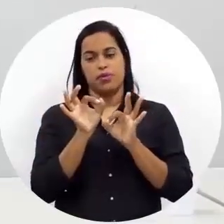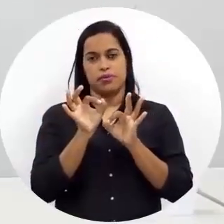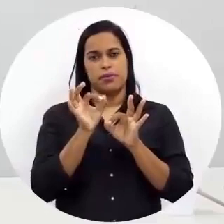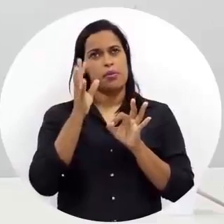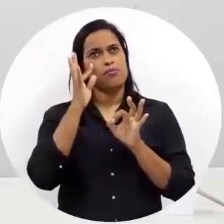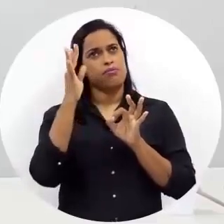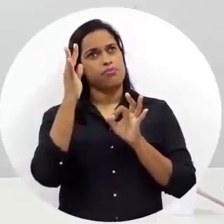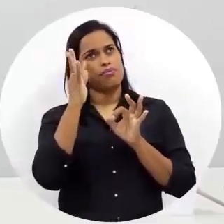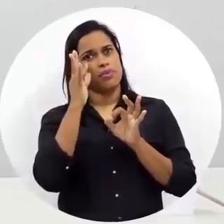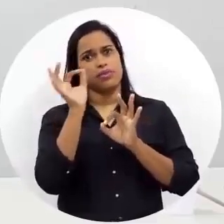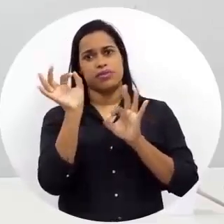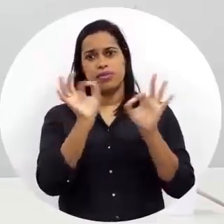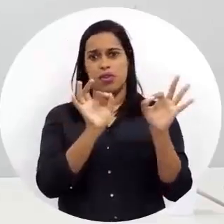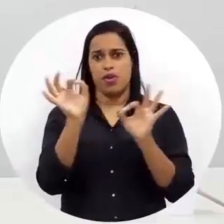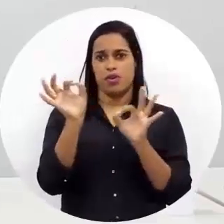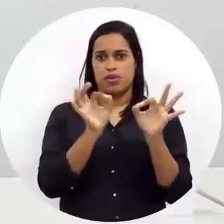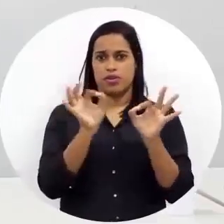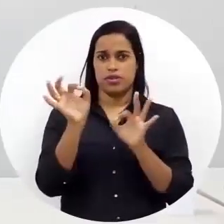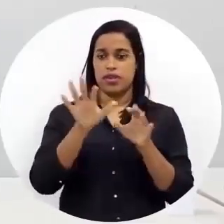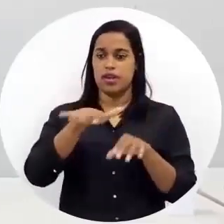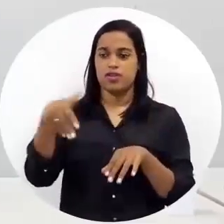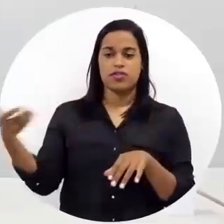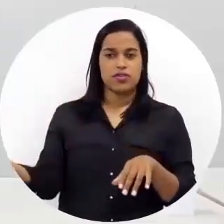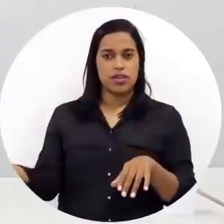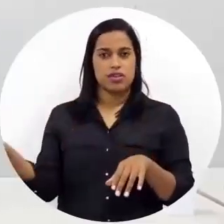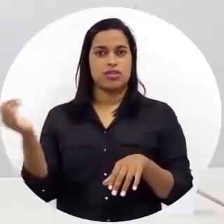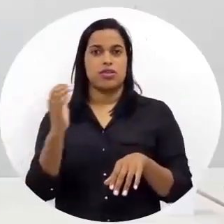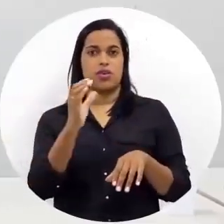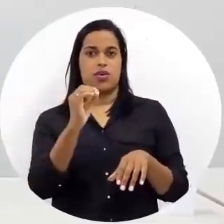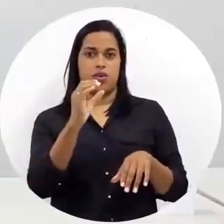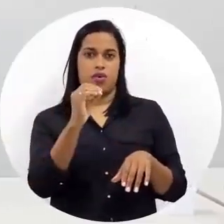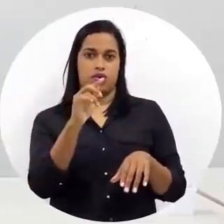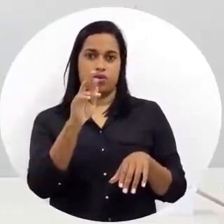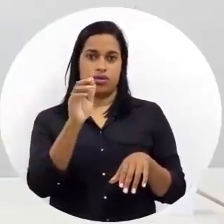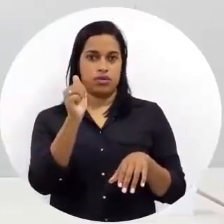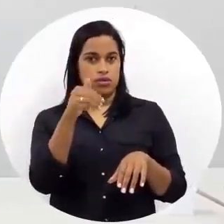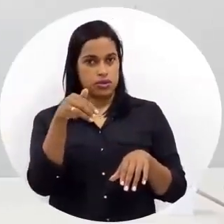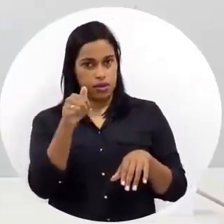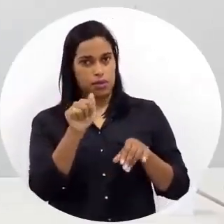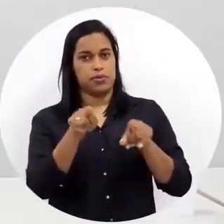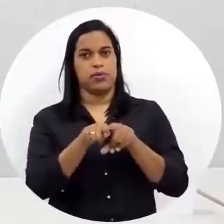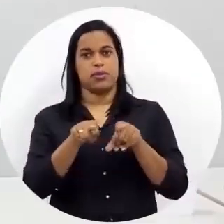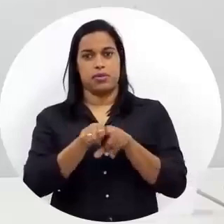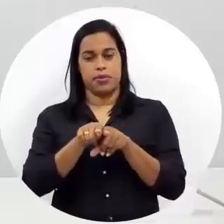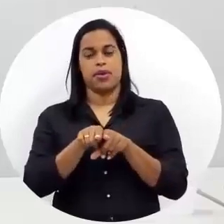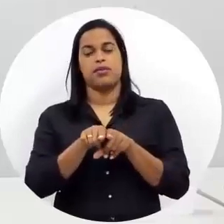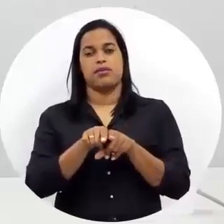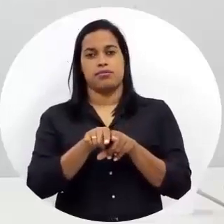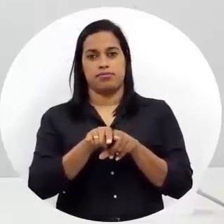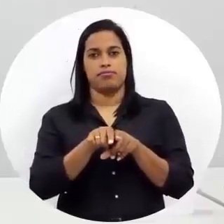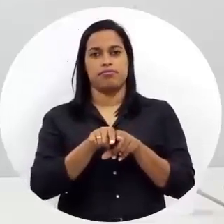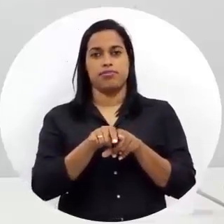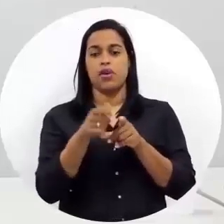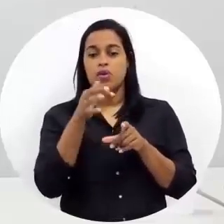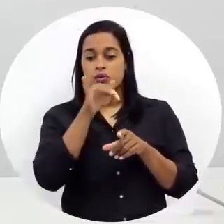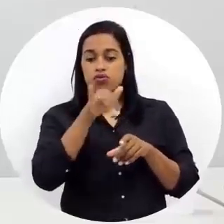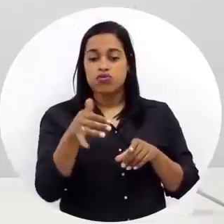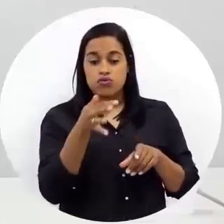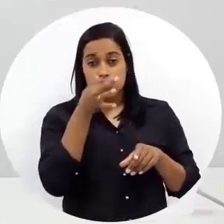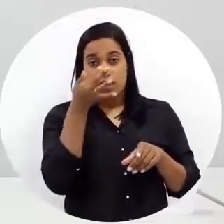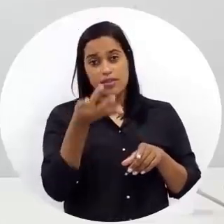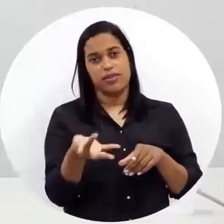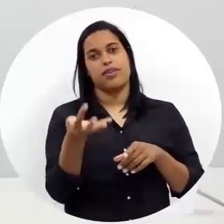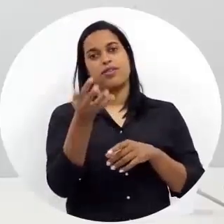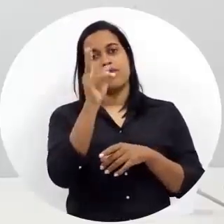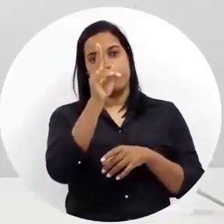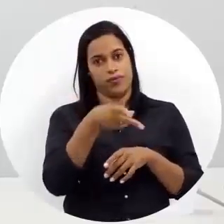né? Então, imagina você alinhando na parte externa o cobograma, né? O jardim vertical e o